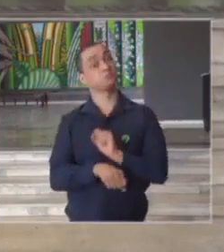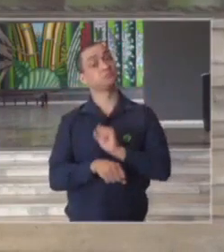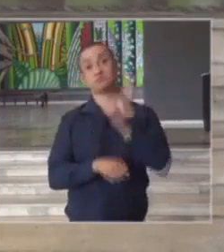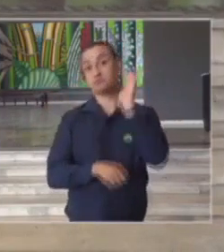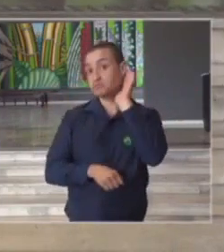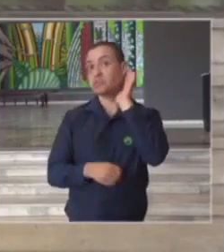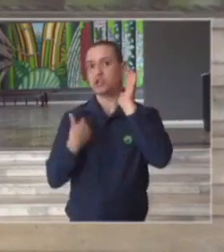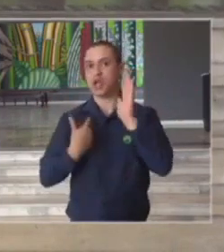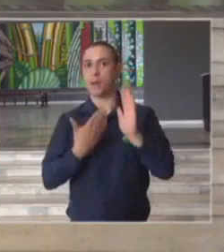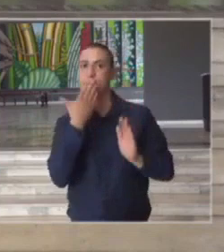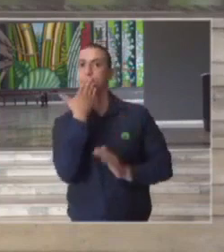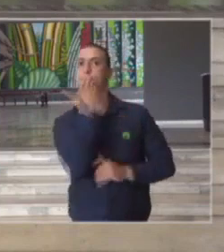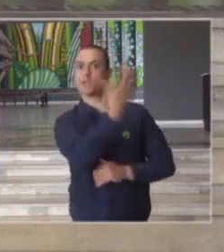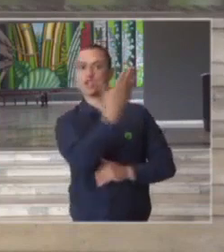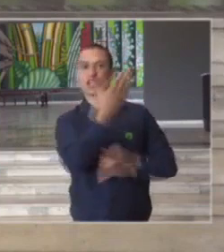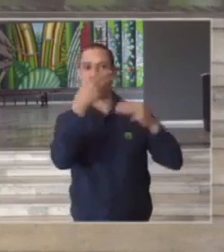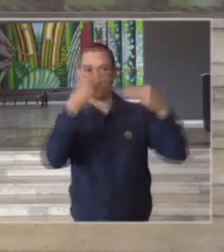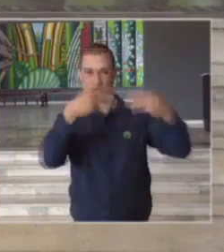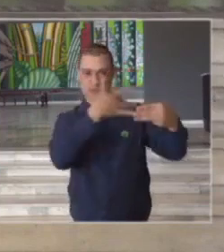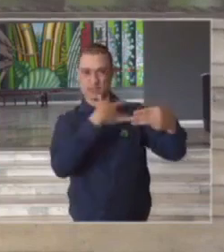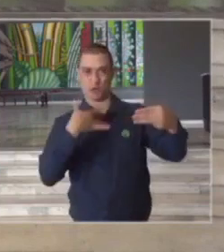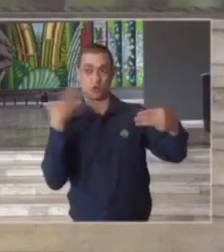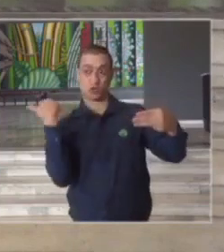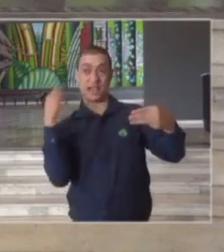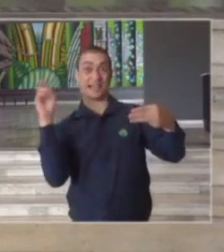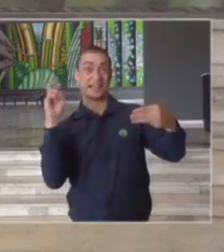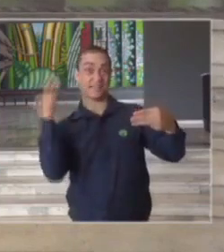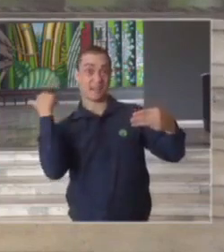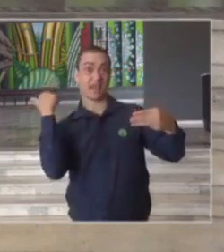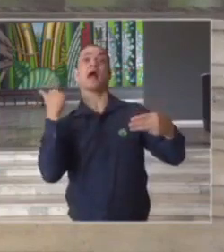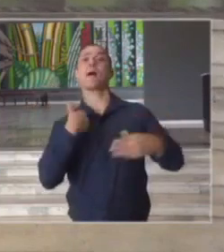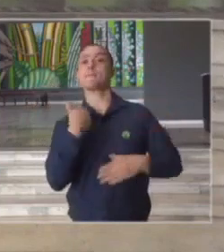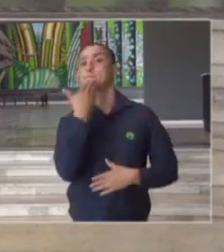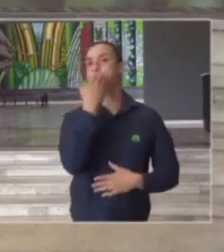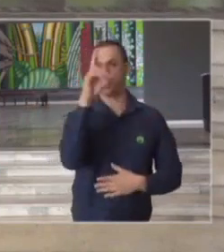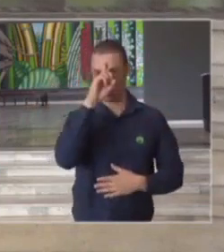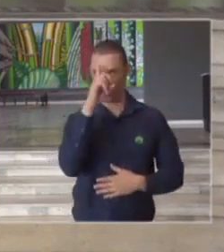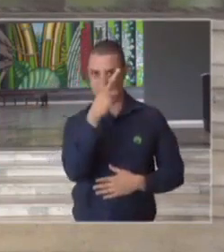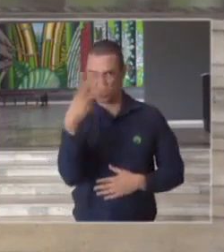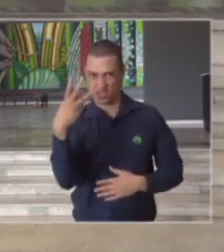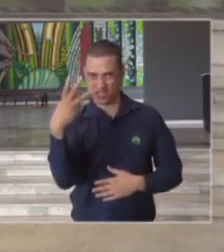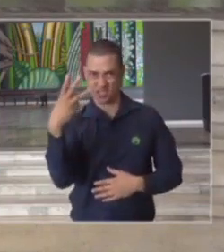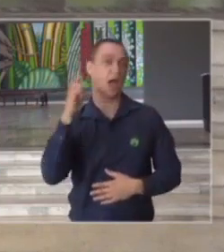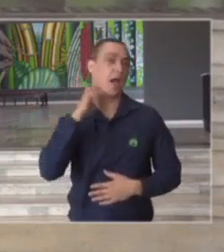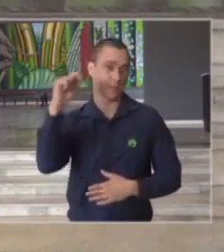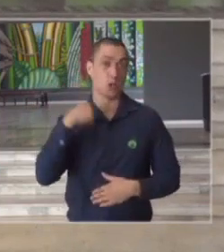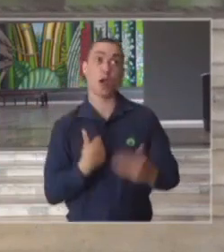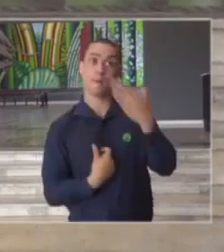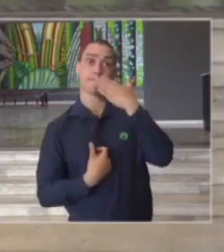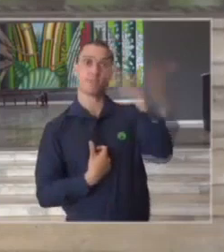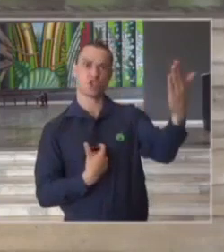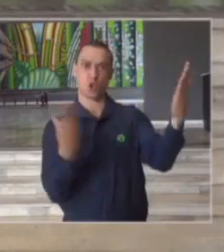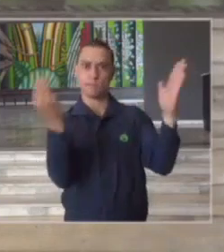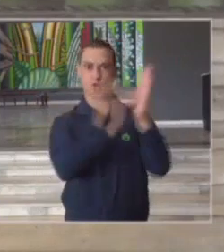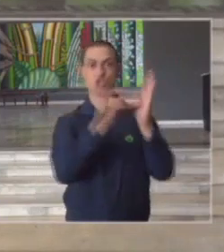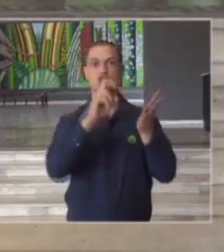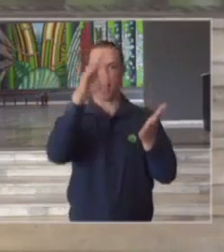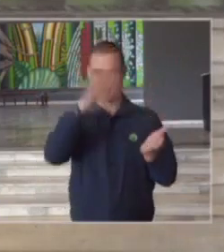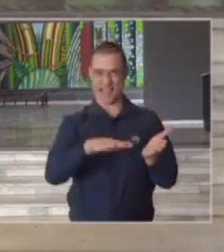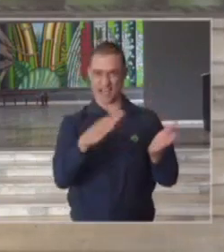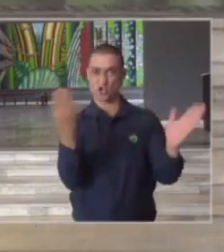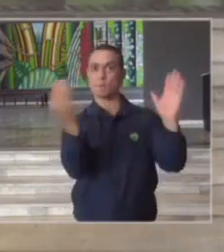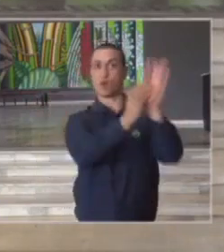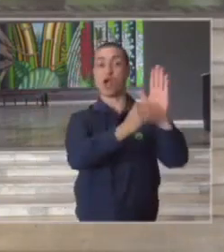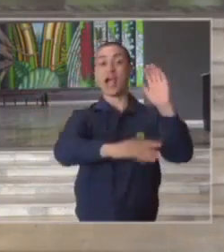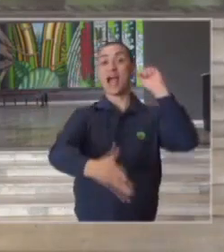o protocolo foi feito no ministério da saúde na quinta-feira dia 23 de abril na parte da tarde